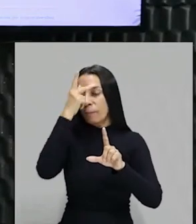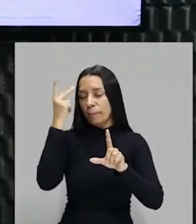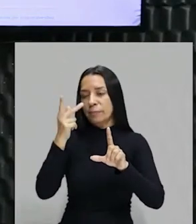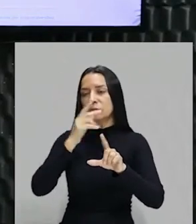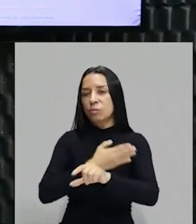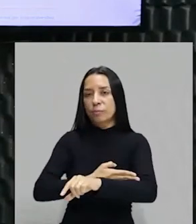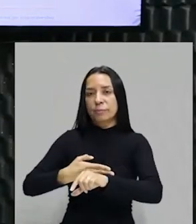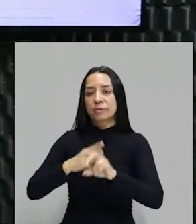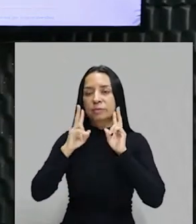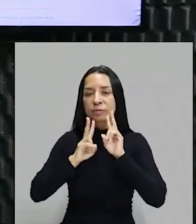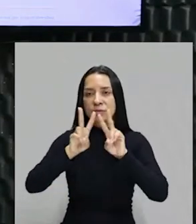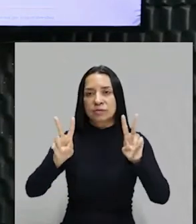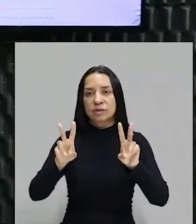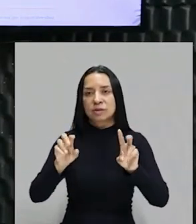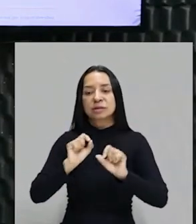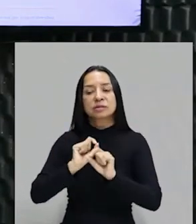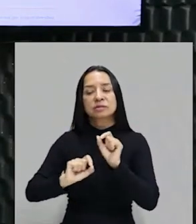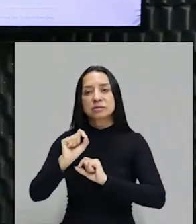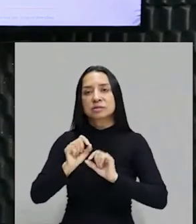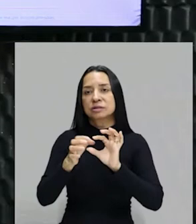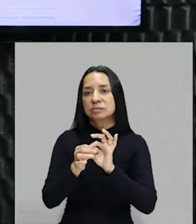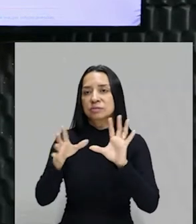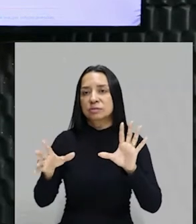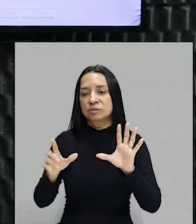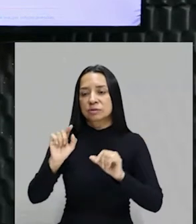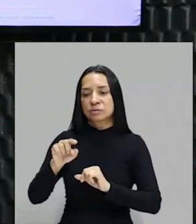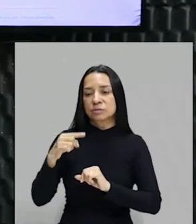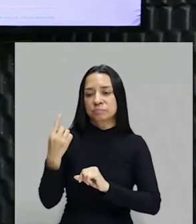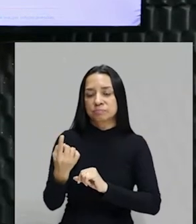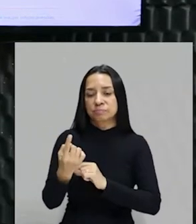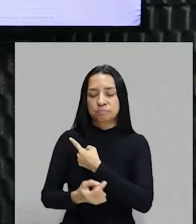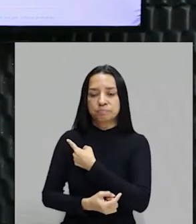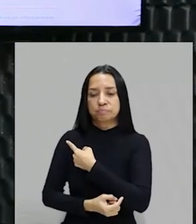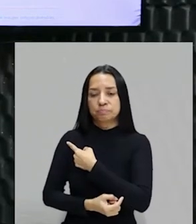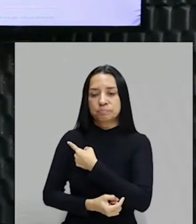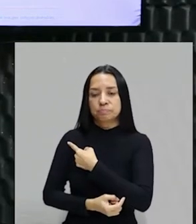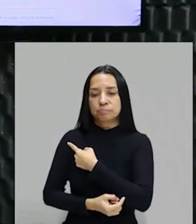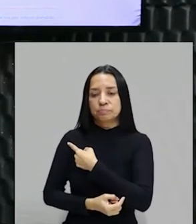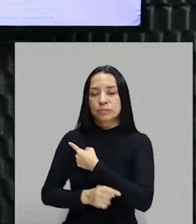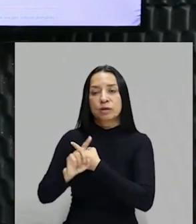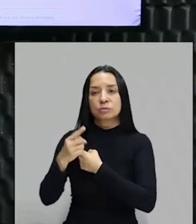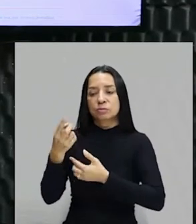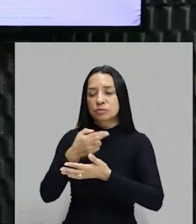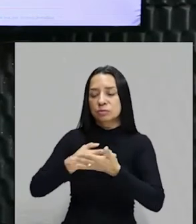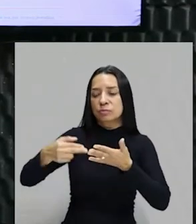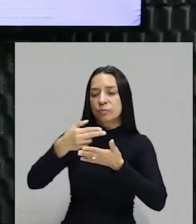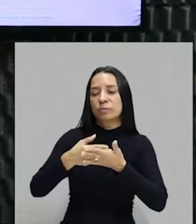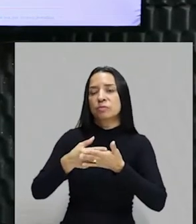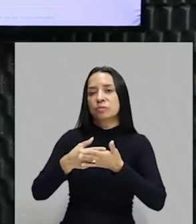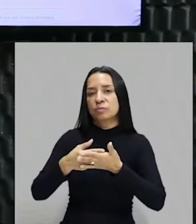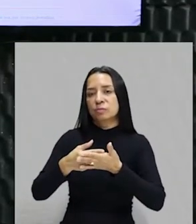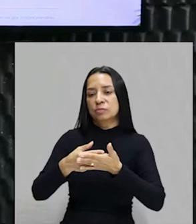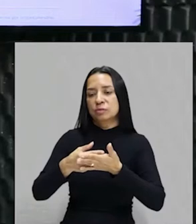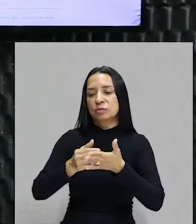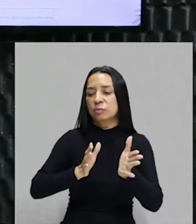superação? E assim você dá liberdade para o vem a seguir, que é o processo do modernismo. As outras pinturas são do mesmo período.